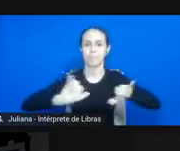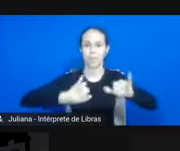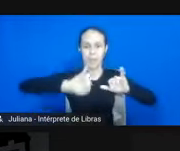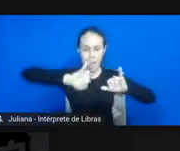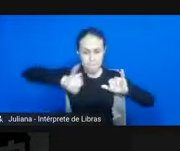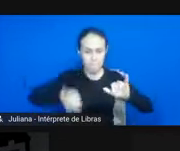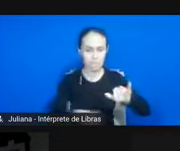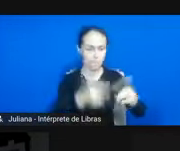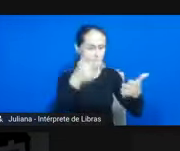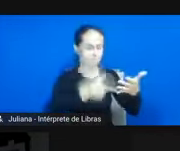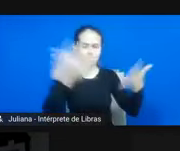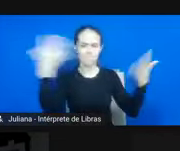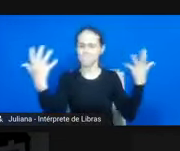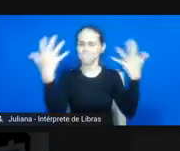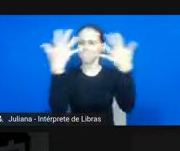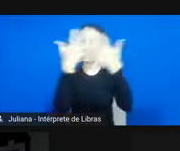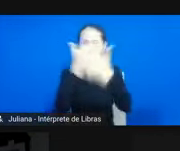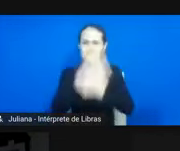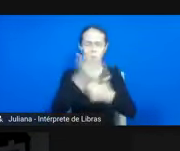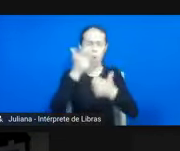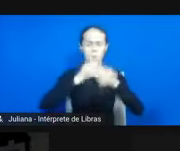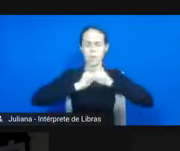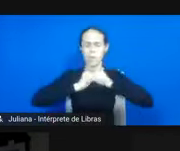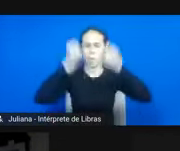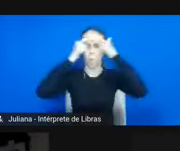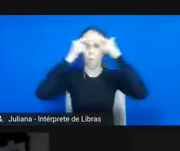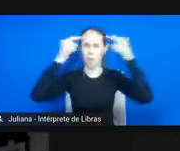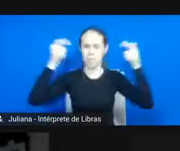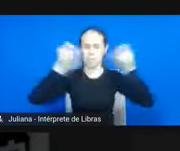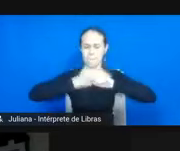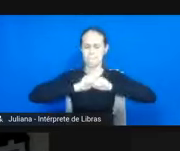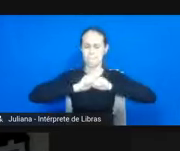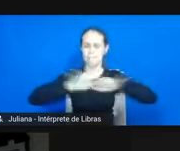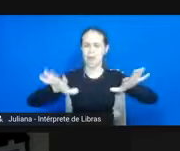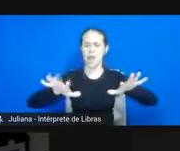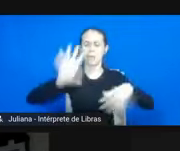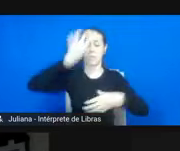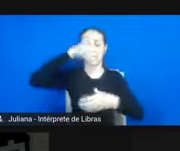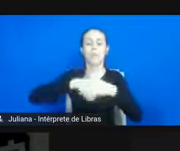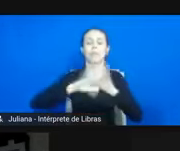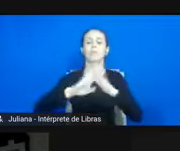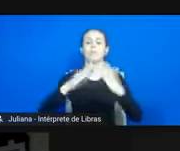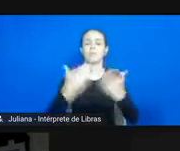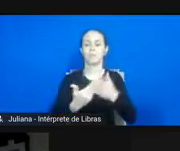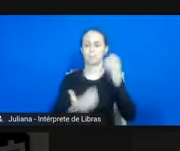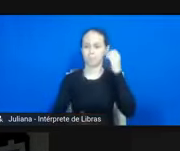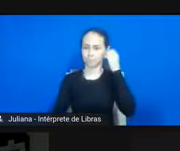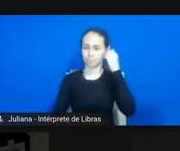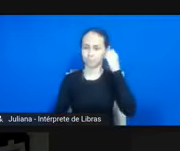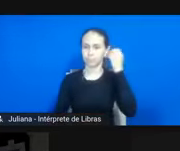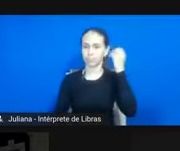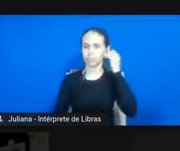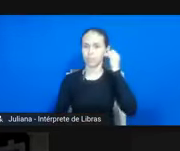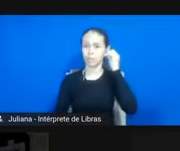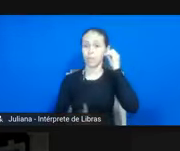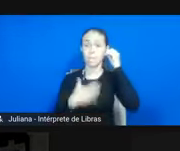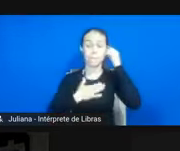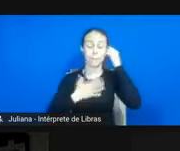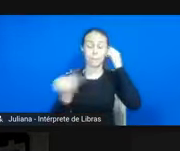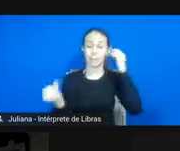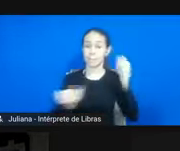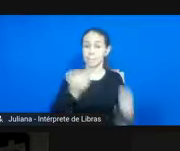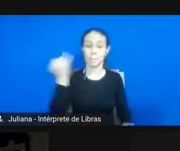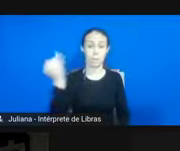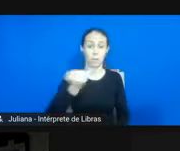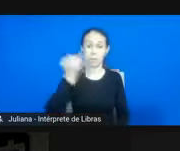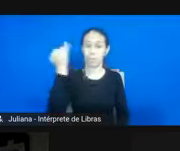que é fazer circular conhecimento histórico dentro da escola. Então, eu acho isso fundamental. Porque eu